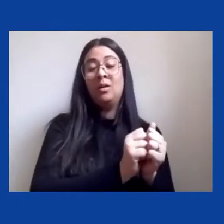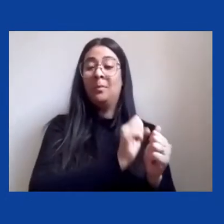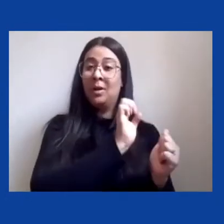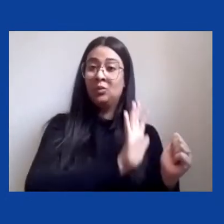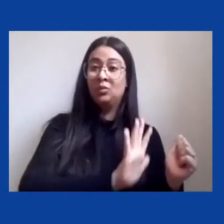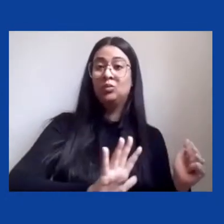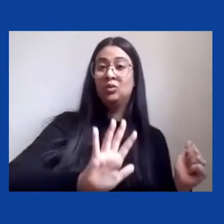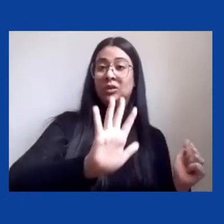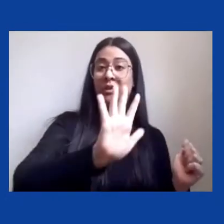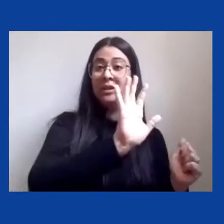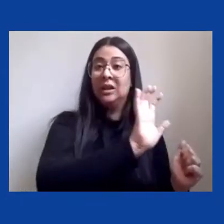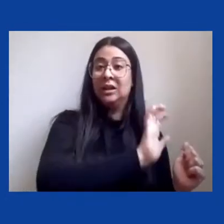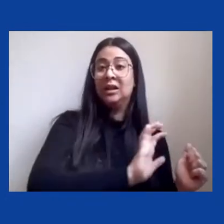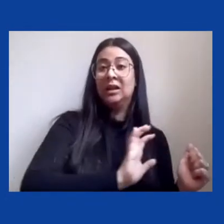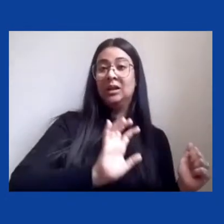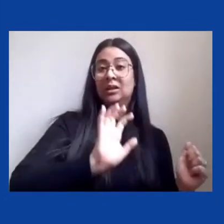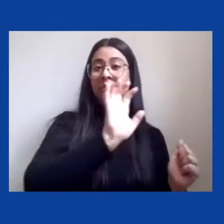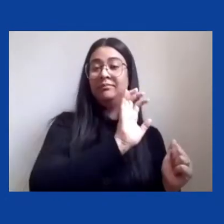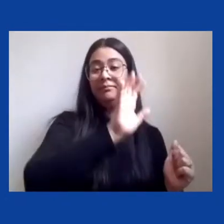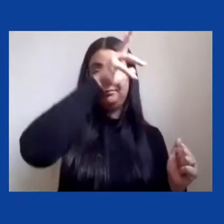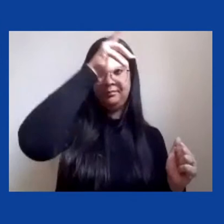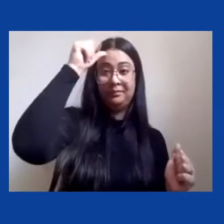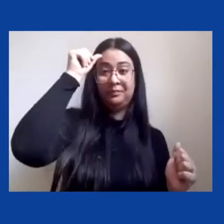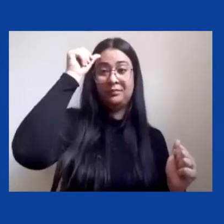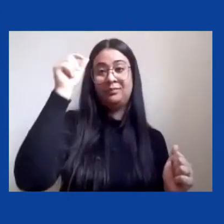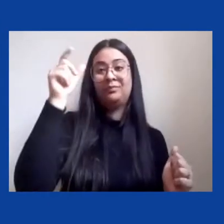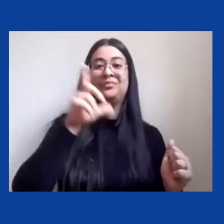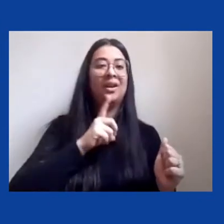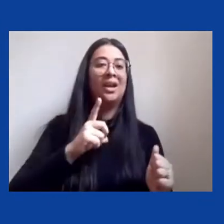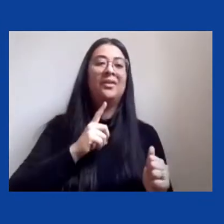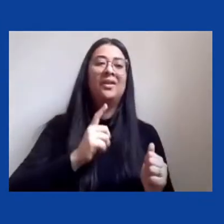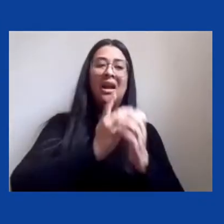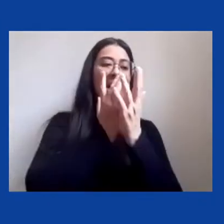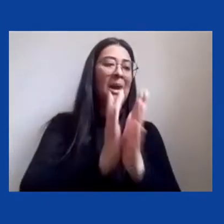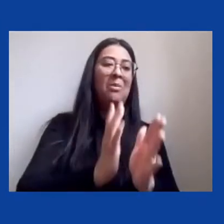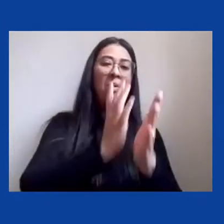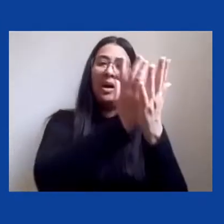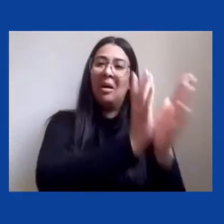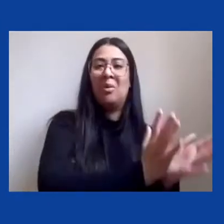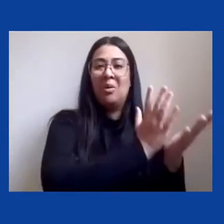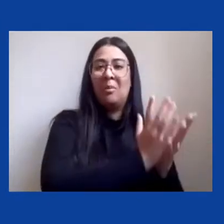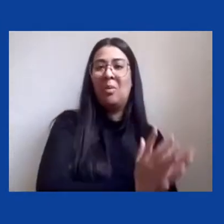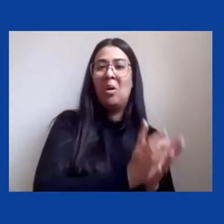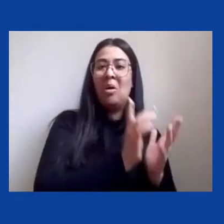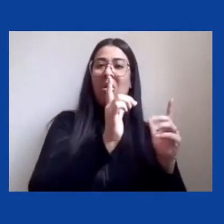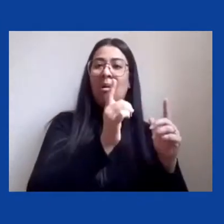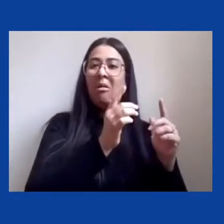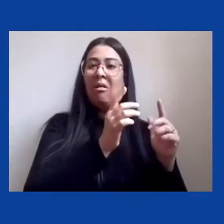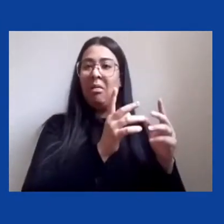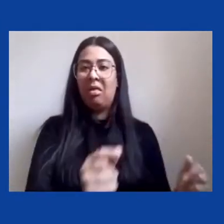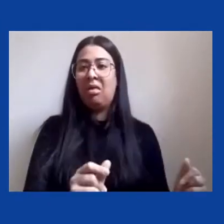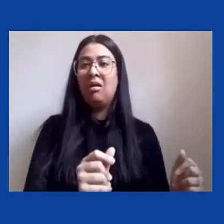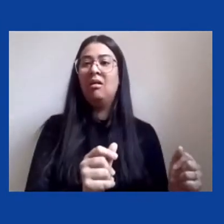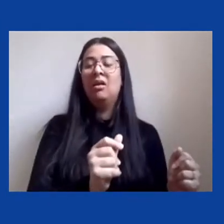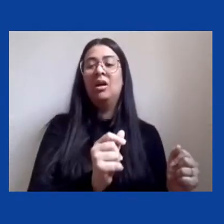E, com isso, nós temos o sucoteamento de órgãos públicos, nós vamos ter, enfim,